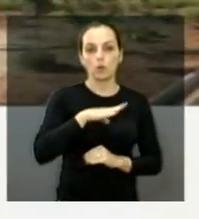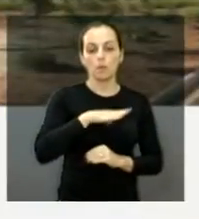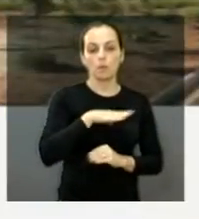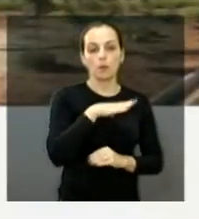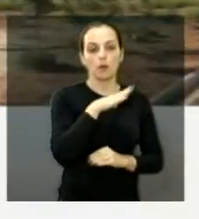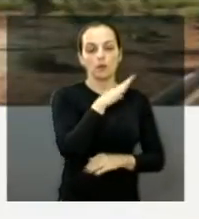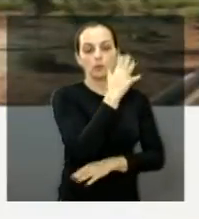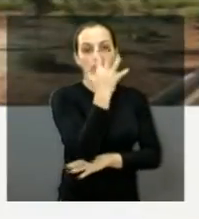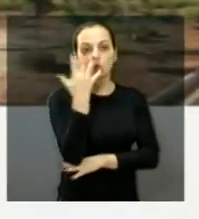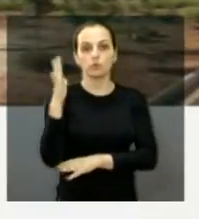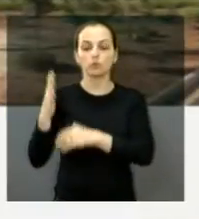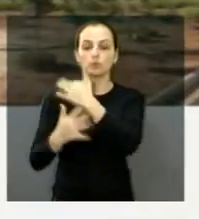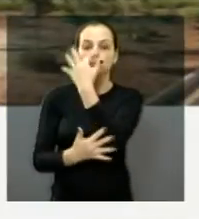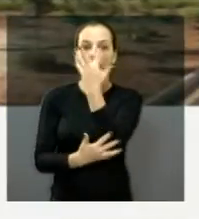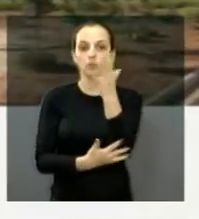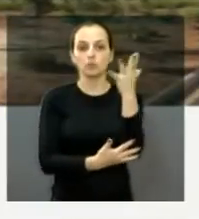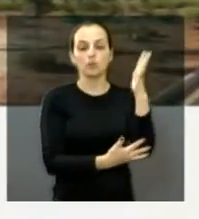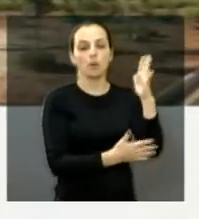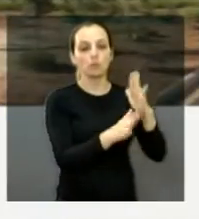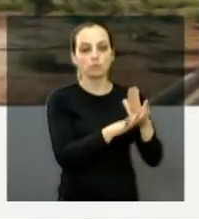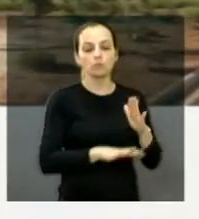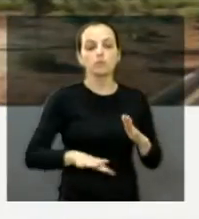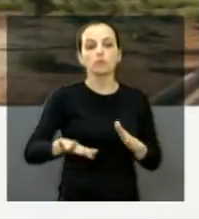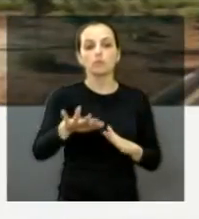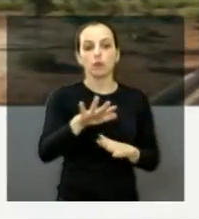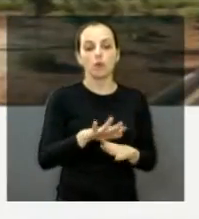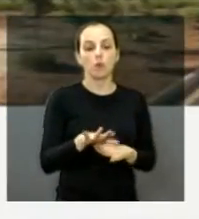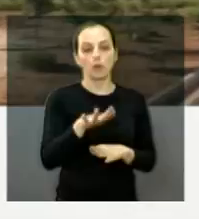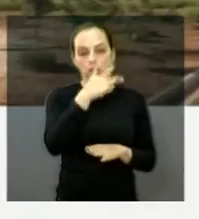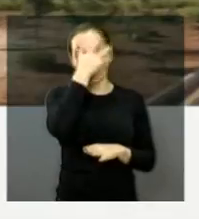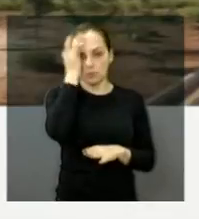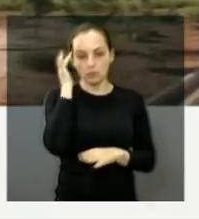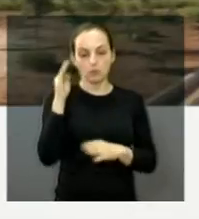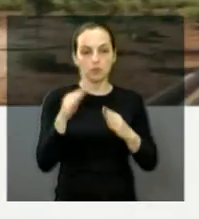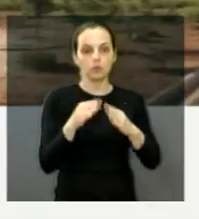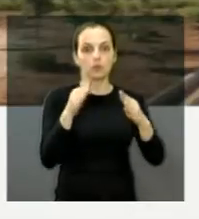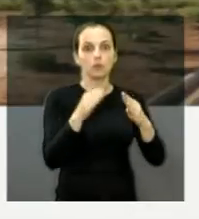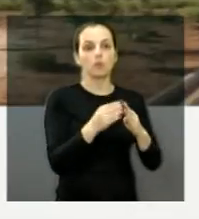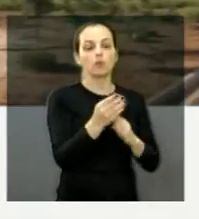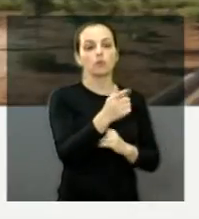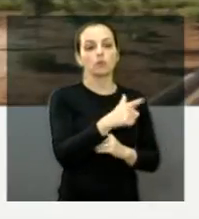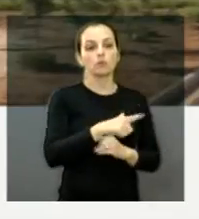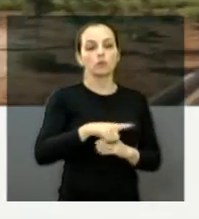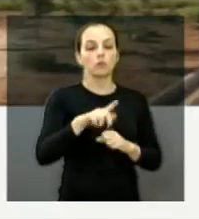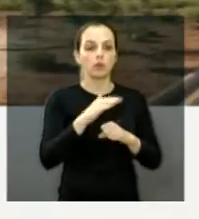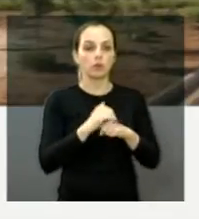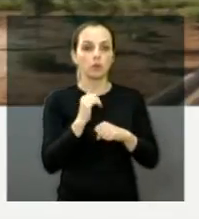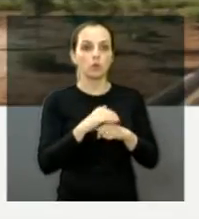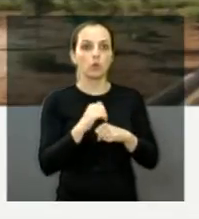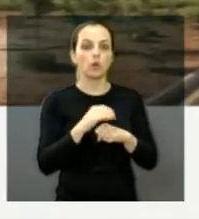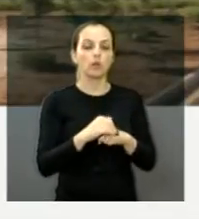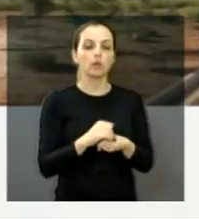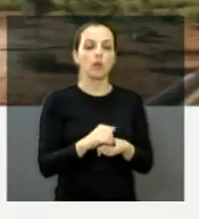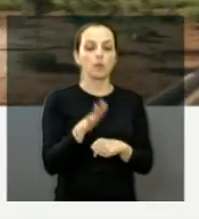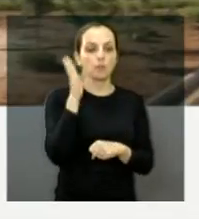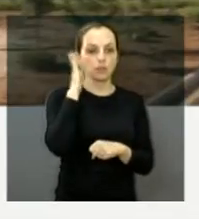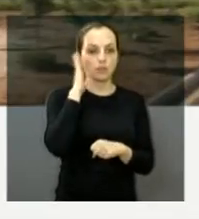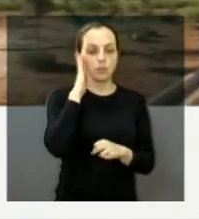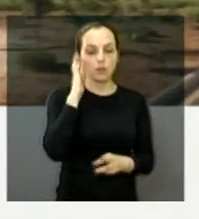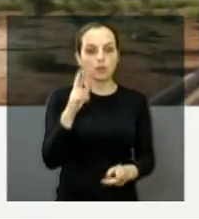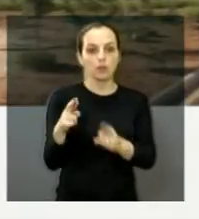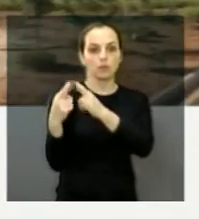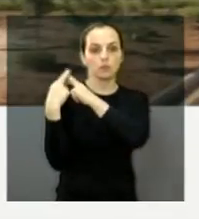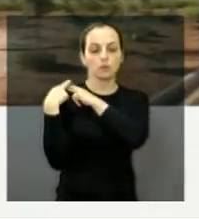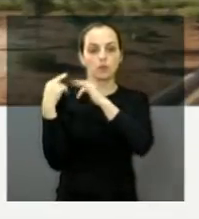Sabemos que os moradores desse local continuarão cuidando, mesmo sabendo que a responsabilidade de cuidar das